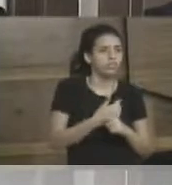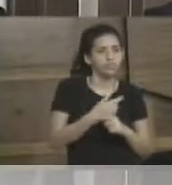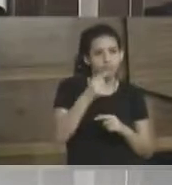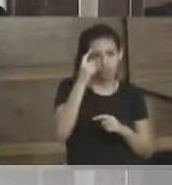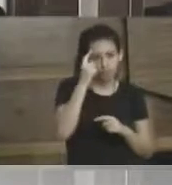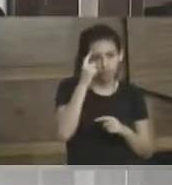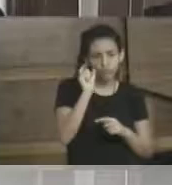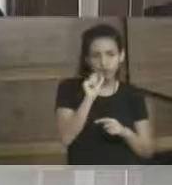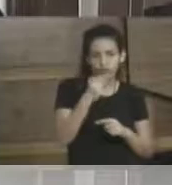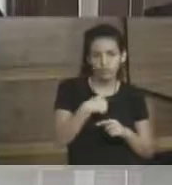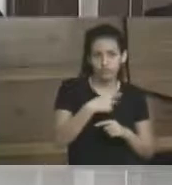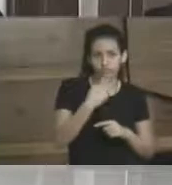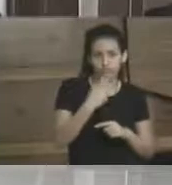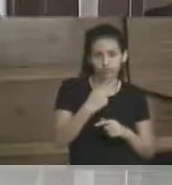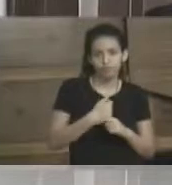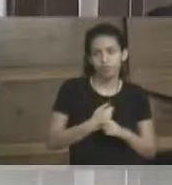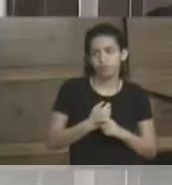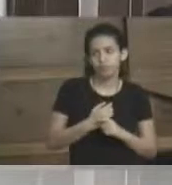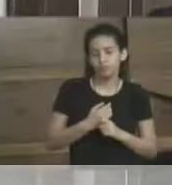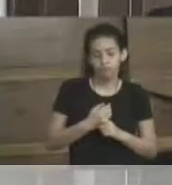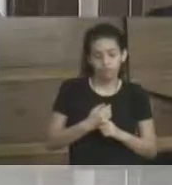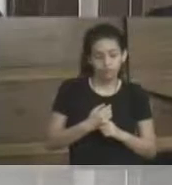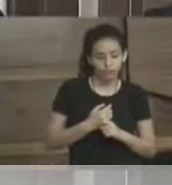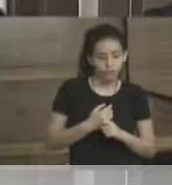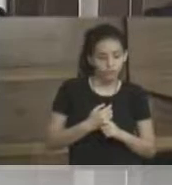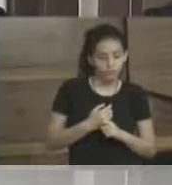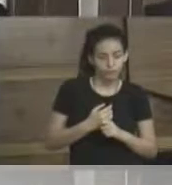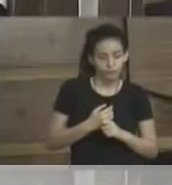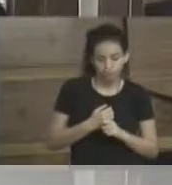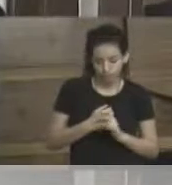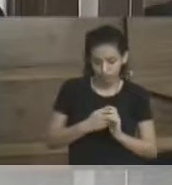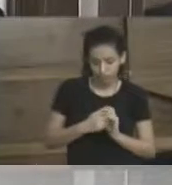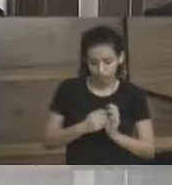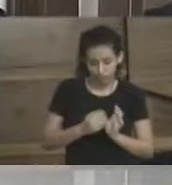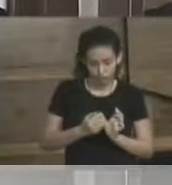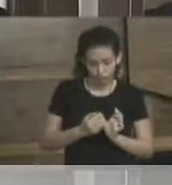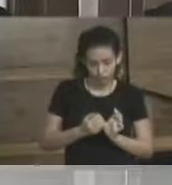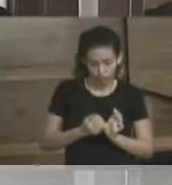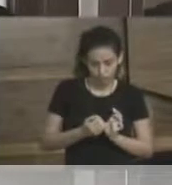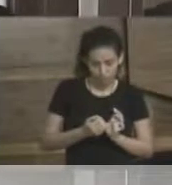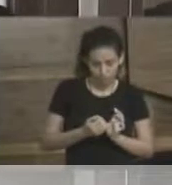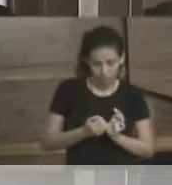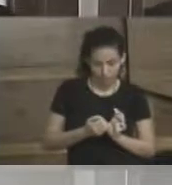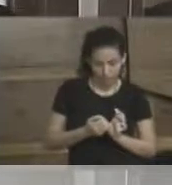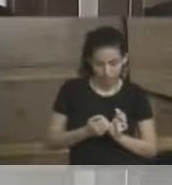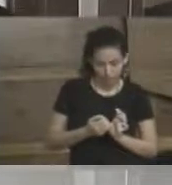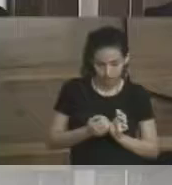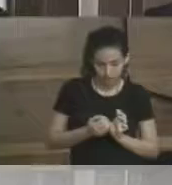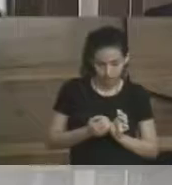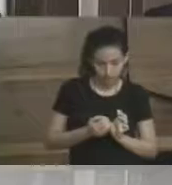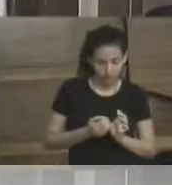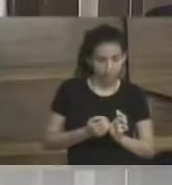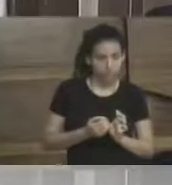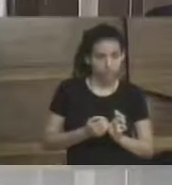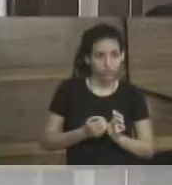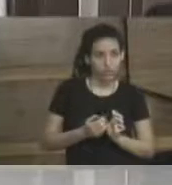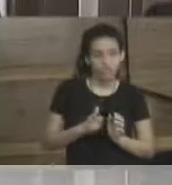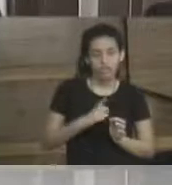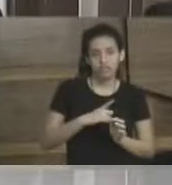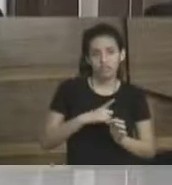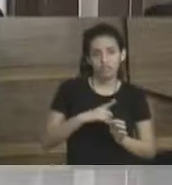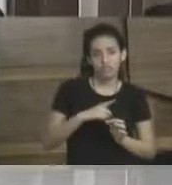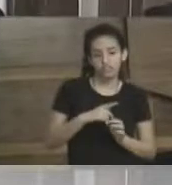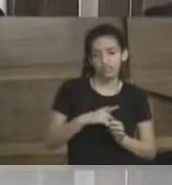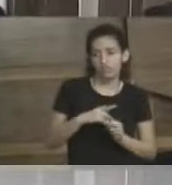reflitam sobre essa fala, para que eu não possa ser mal entendido, mas, ainda assim, eu quero correr o risco, que é o preconceito contra a mulher.